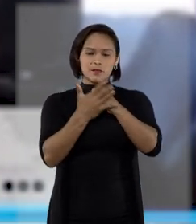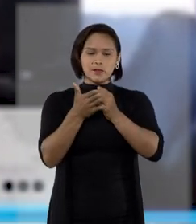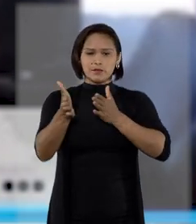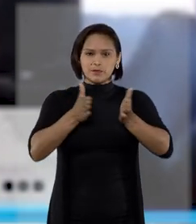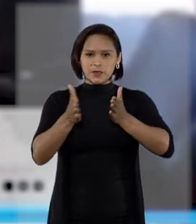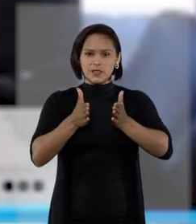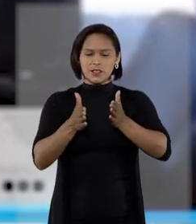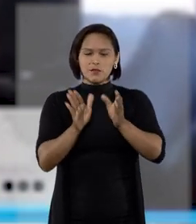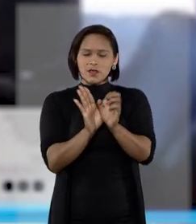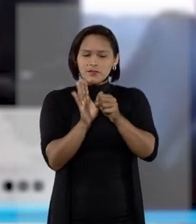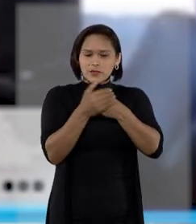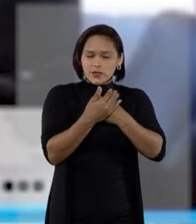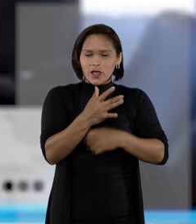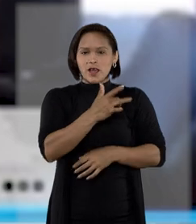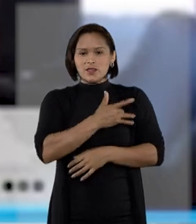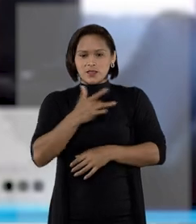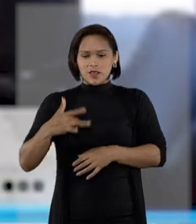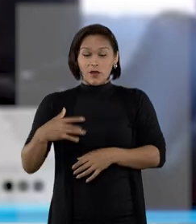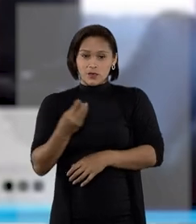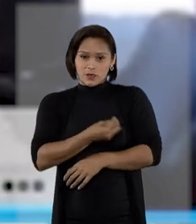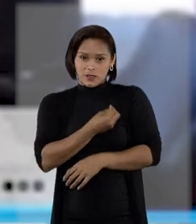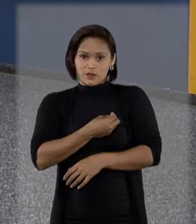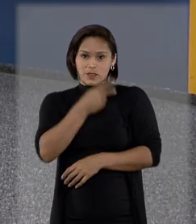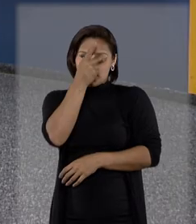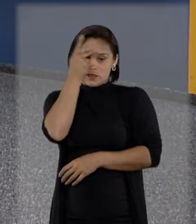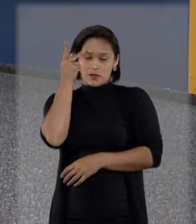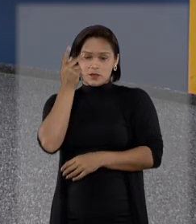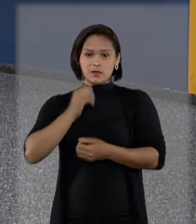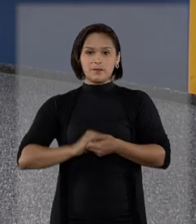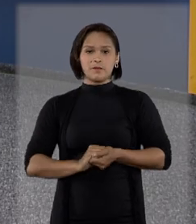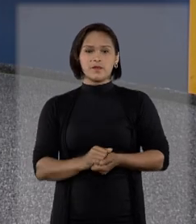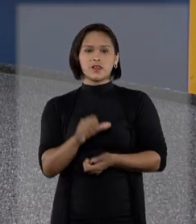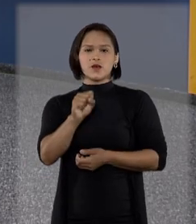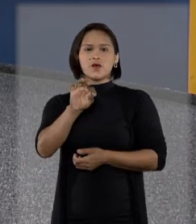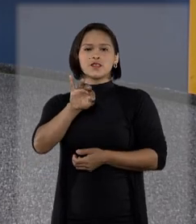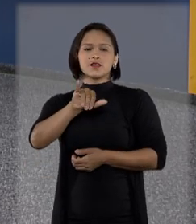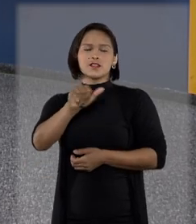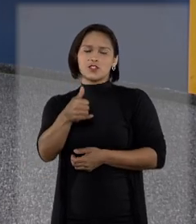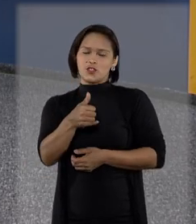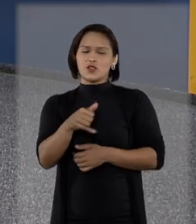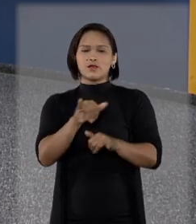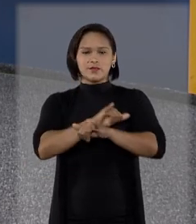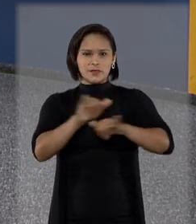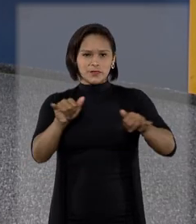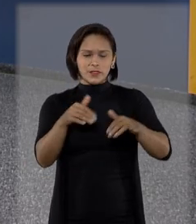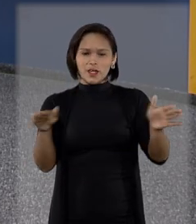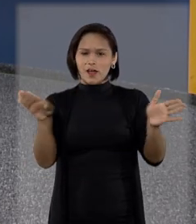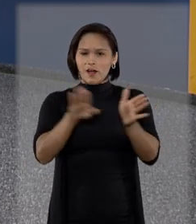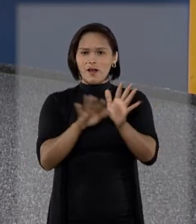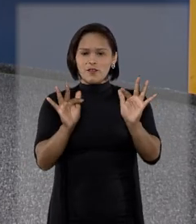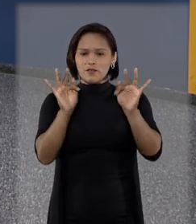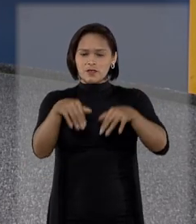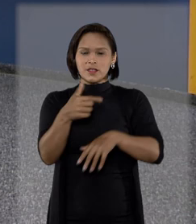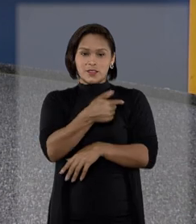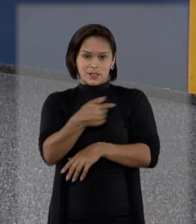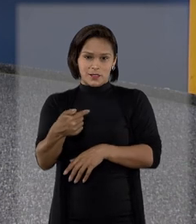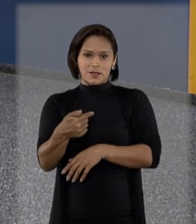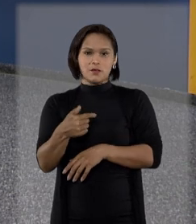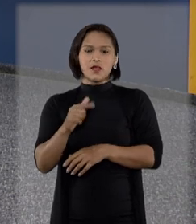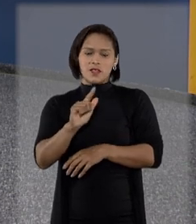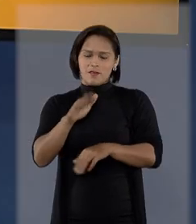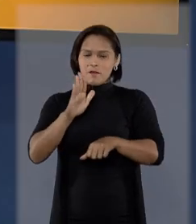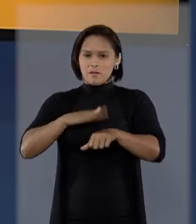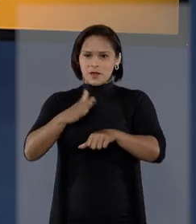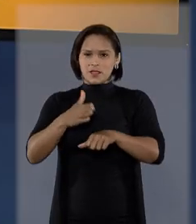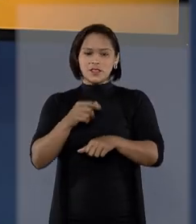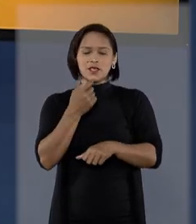e resguardar a saúde e a vida das pessoas. E o STJ Notícias chega ao fim. Semana que vem tem mais.